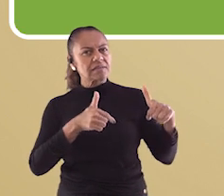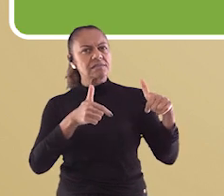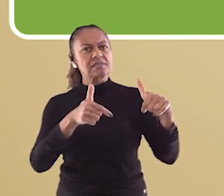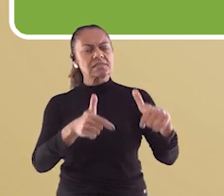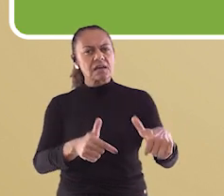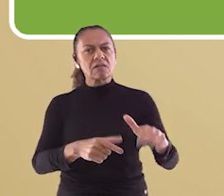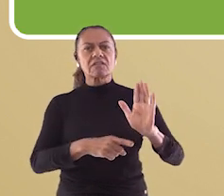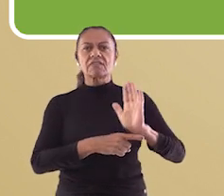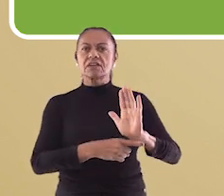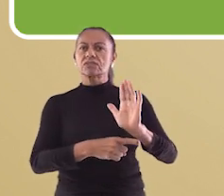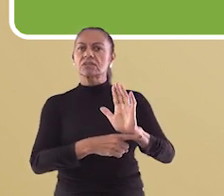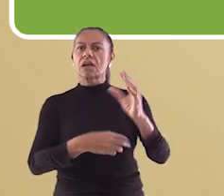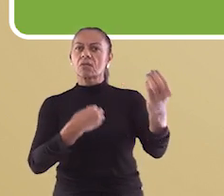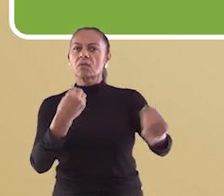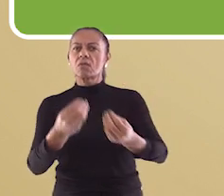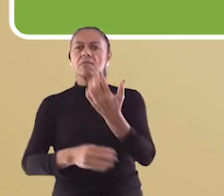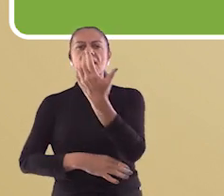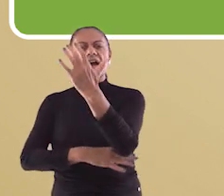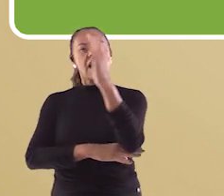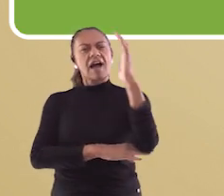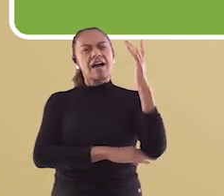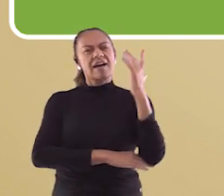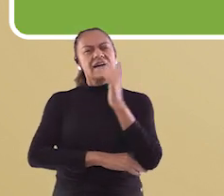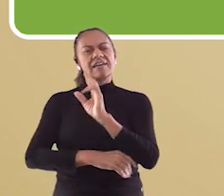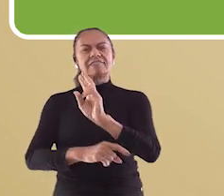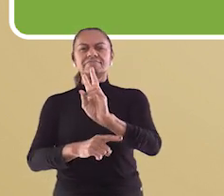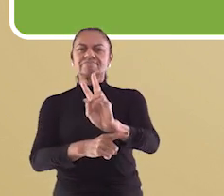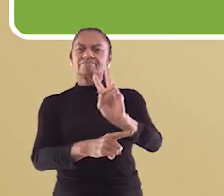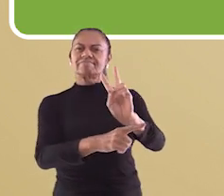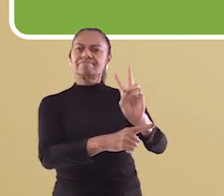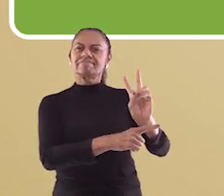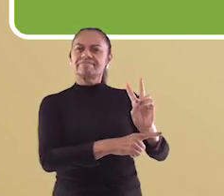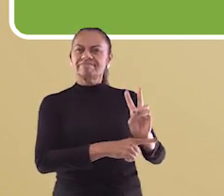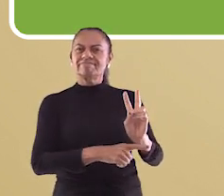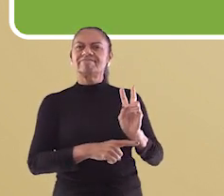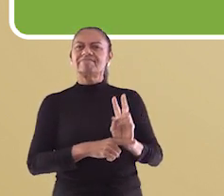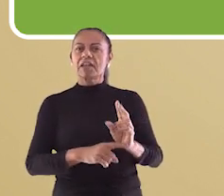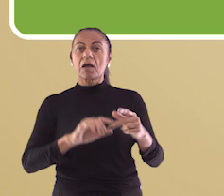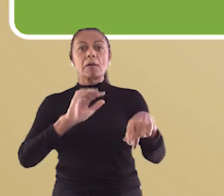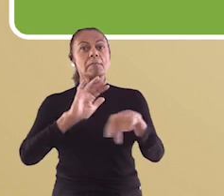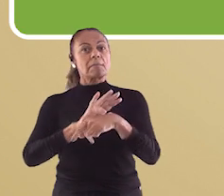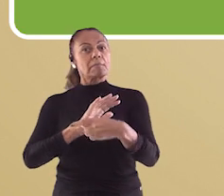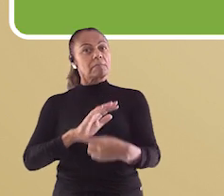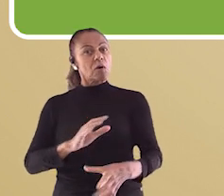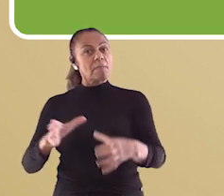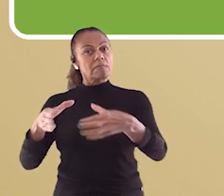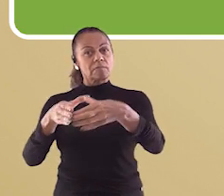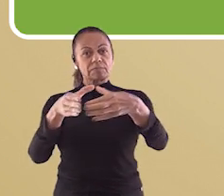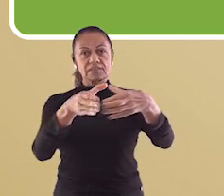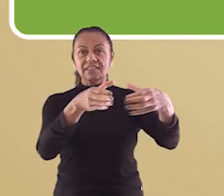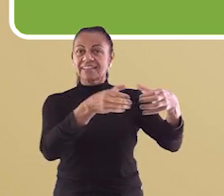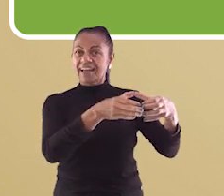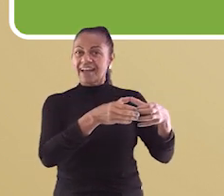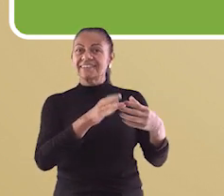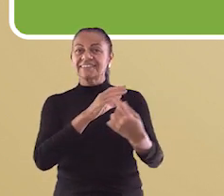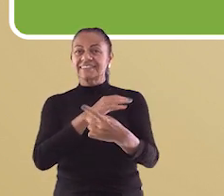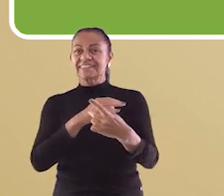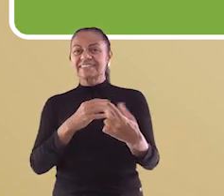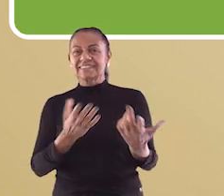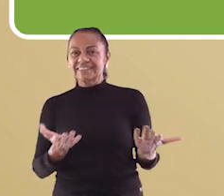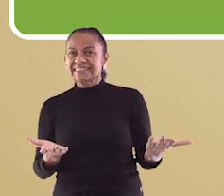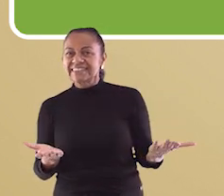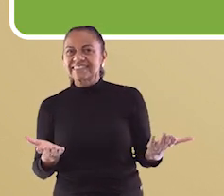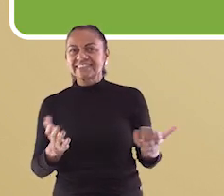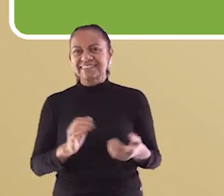levantamento de possíveis ações colaborativas de preservação aos espaços geográficos da sua comunidade